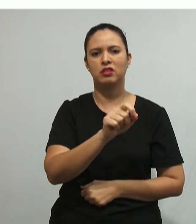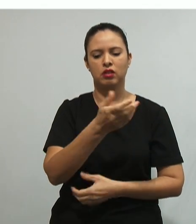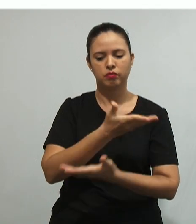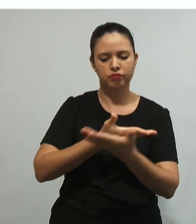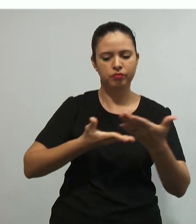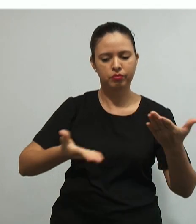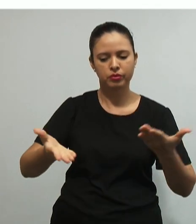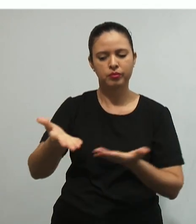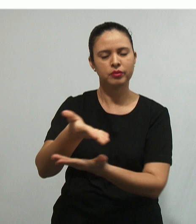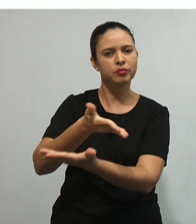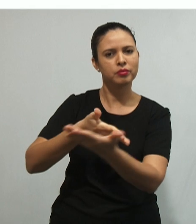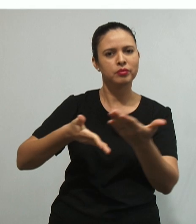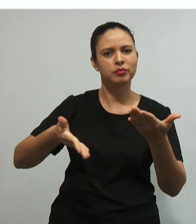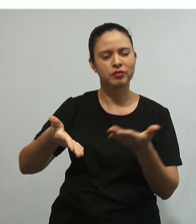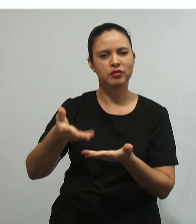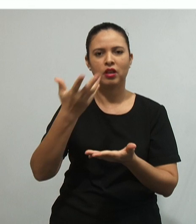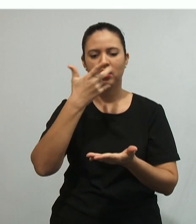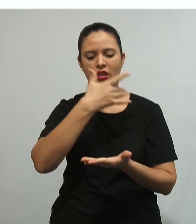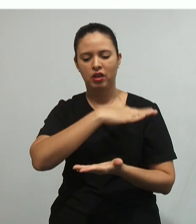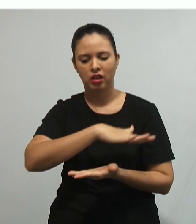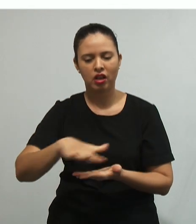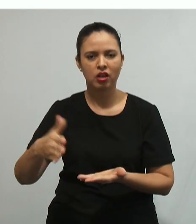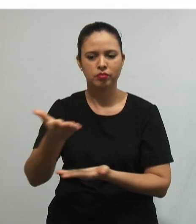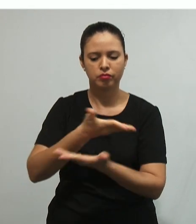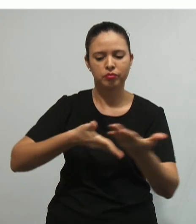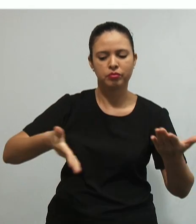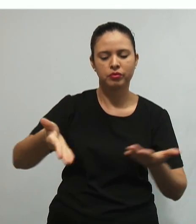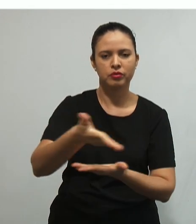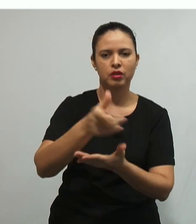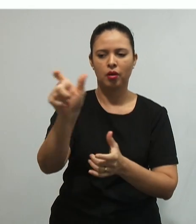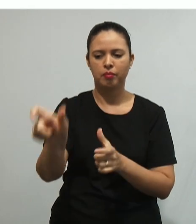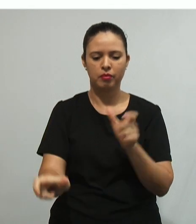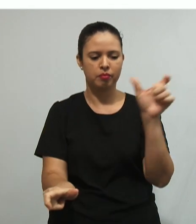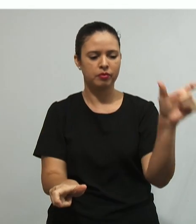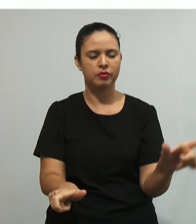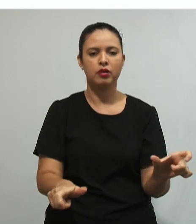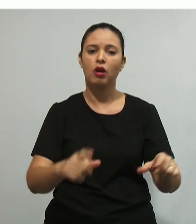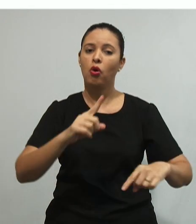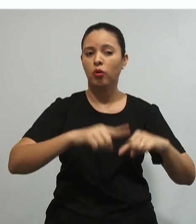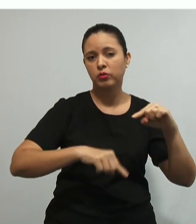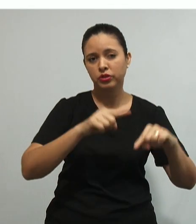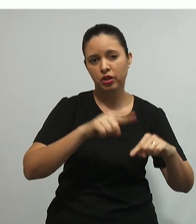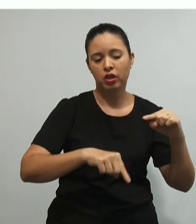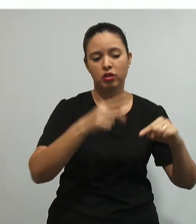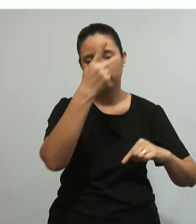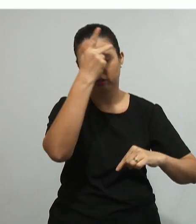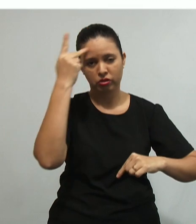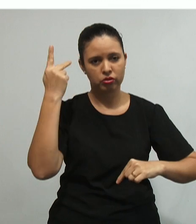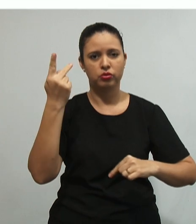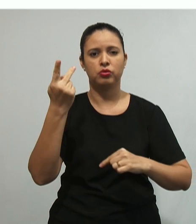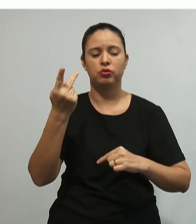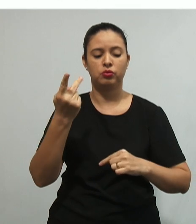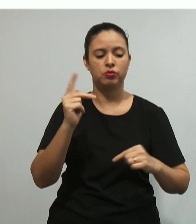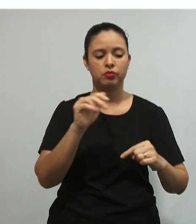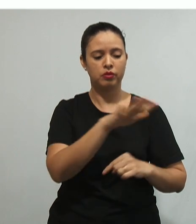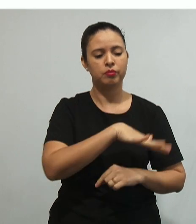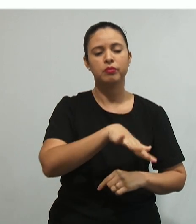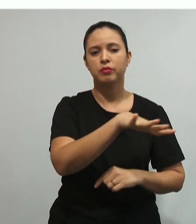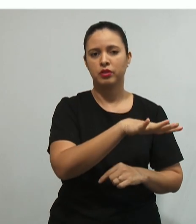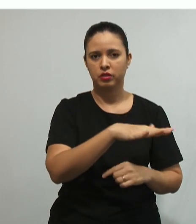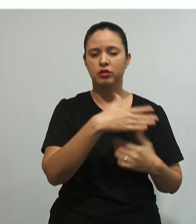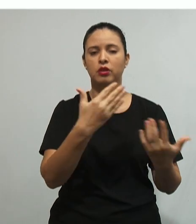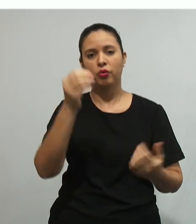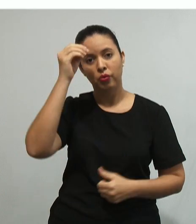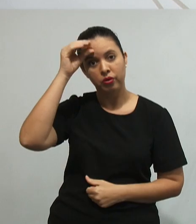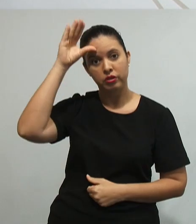indissociável, irredutível e complementar entre sujeito e objeto. Ou seja, a construção do conhecimento